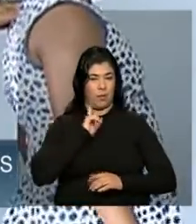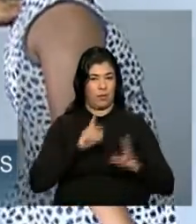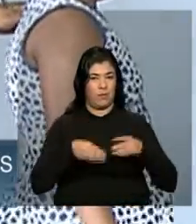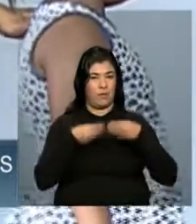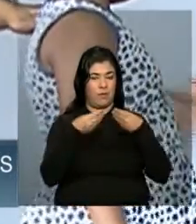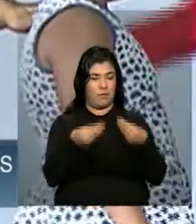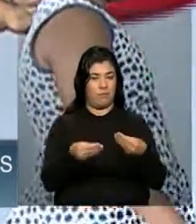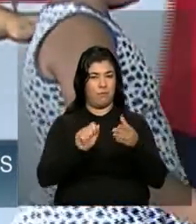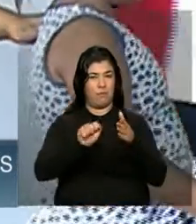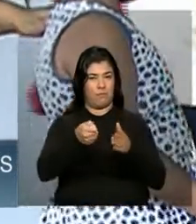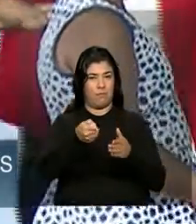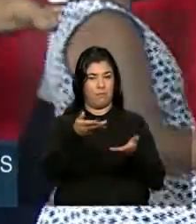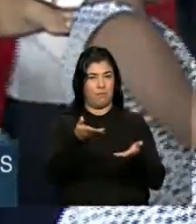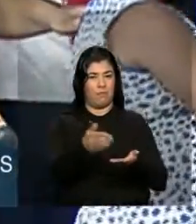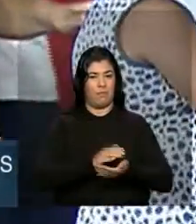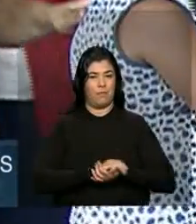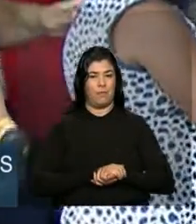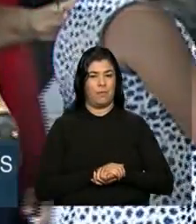Aplausos